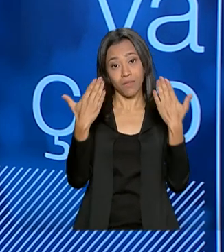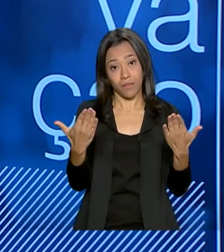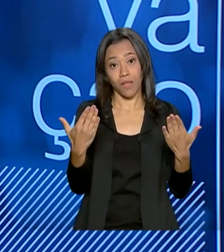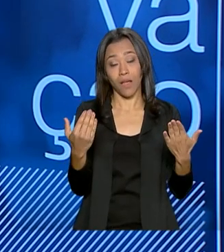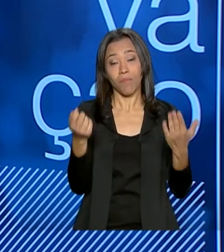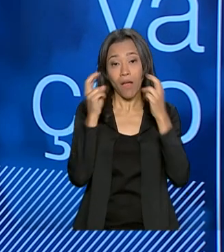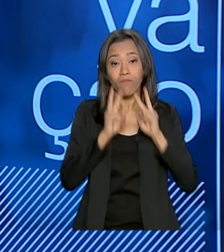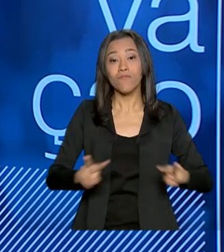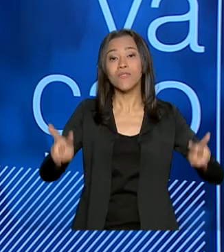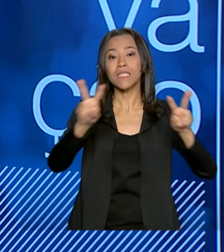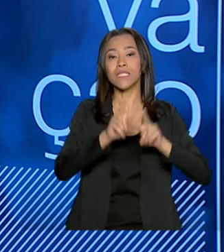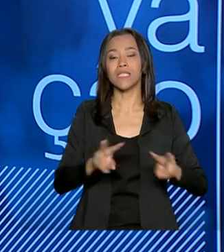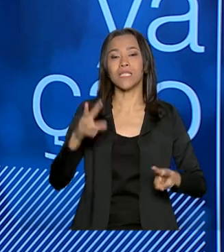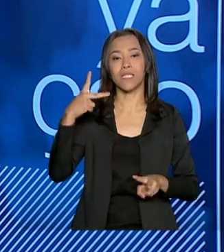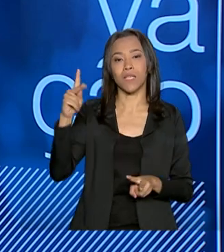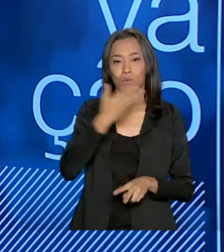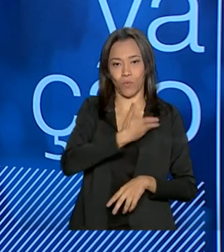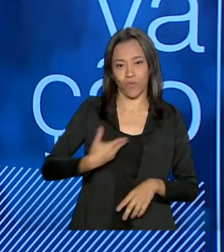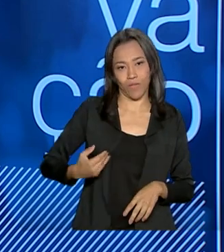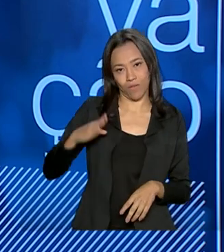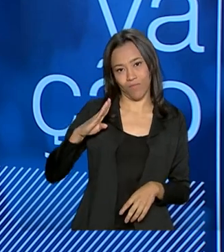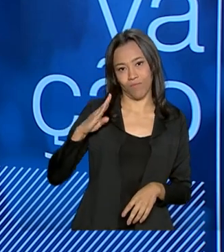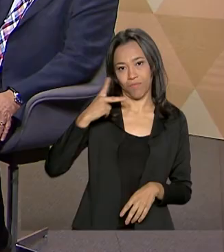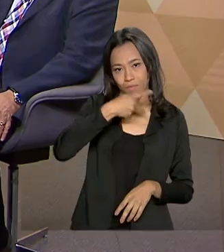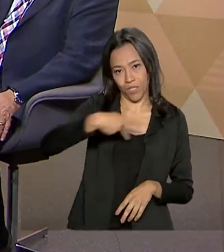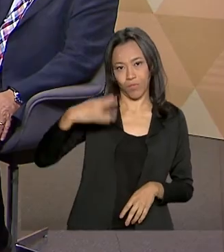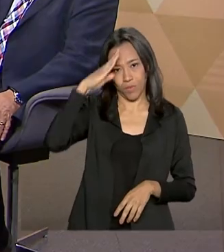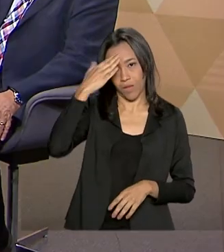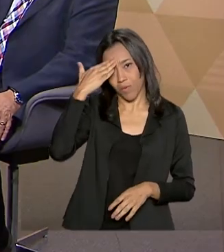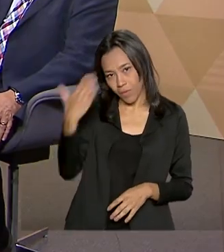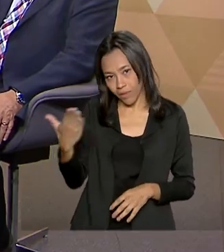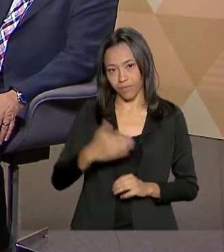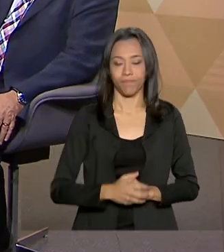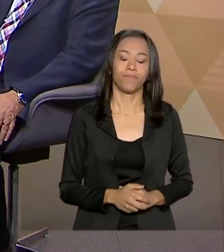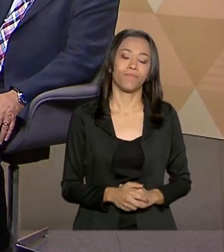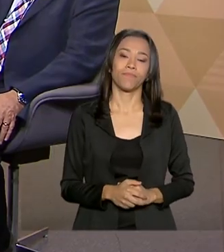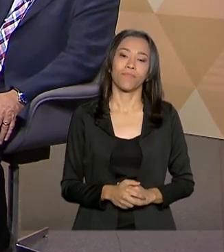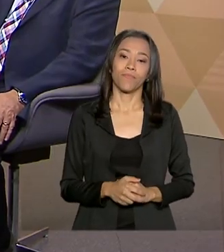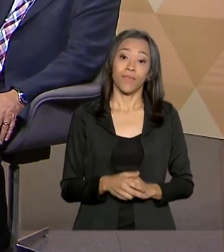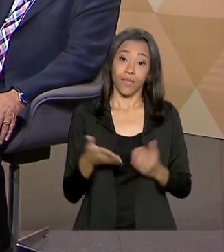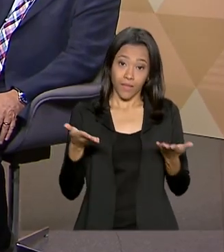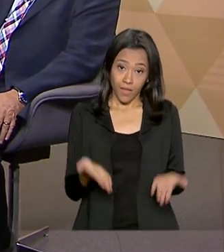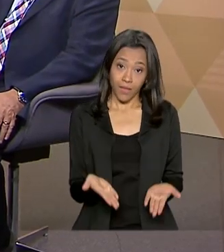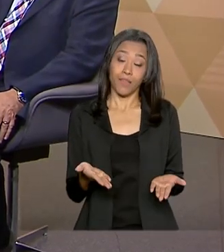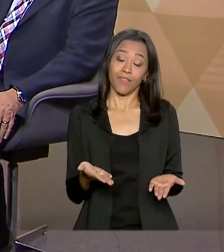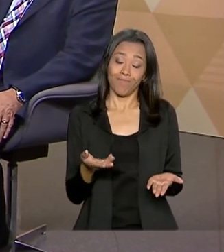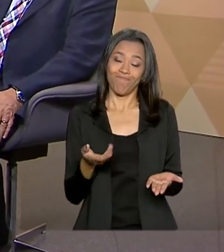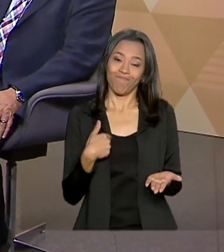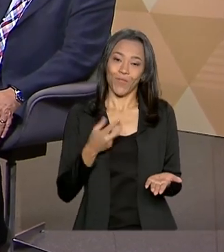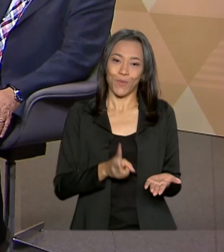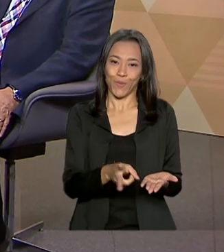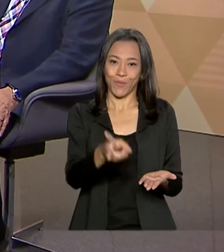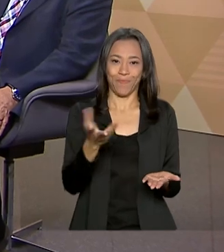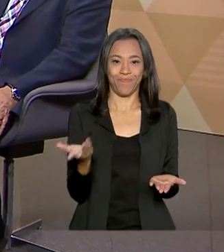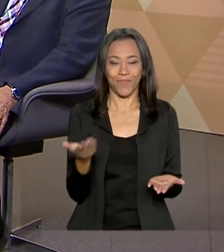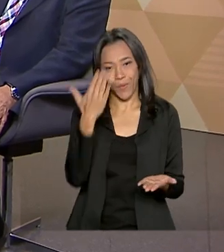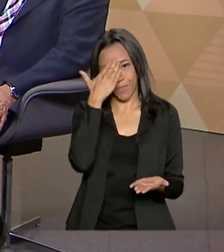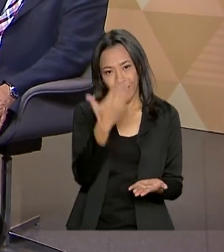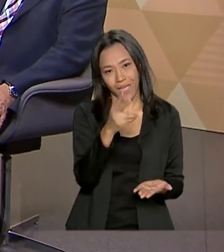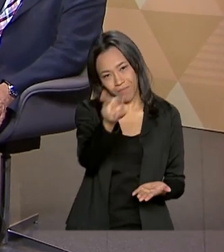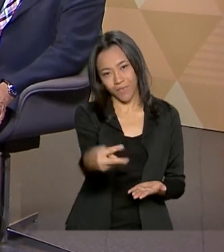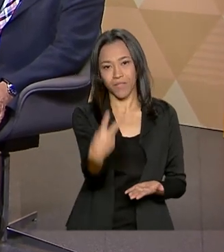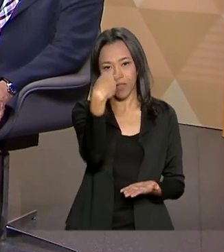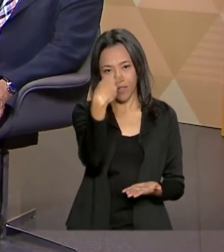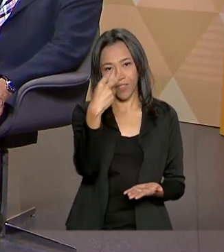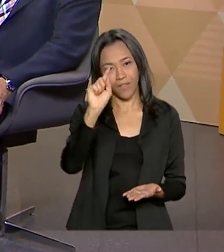do governo do presidente Bolsonaro sobre esses temas. Muito obrigado. E o Brasil continua em Pauta aqui na TV Brasil. Obrigado